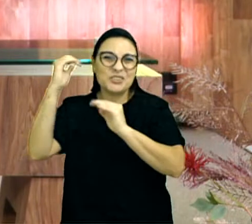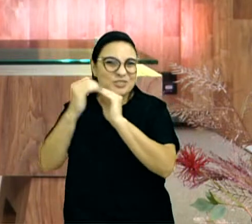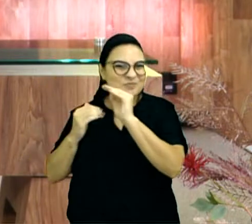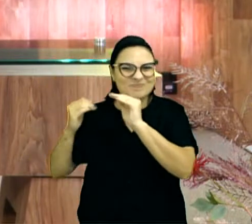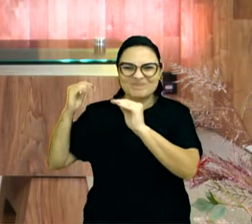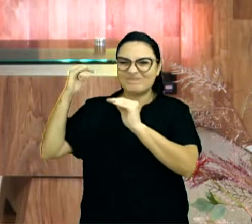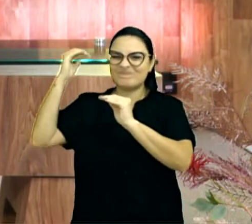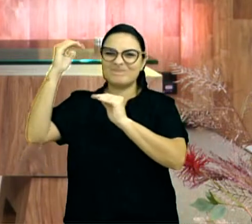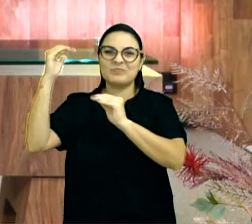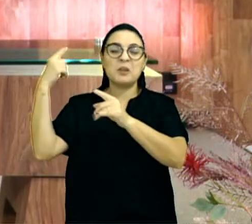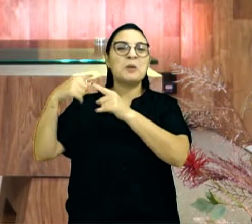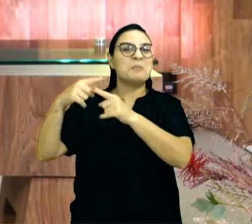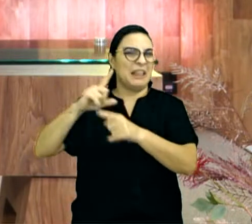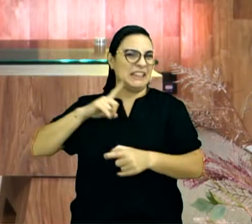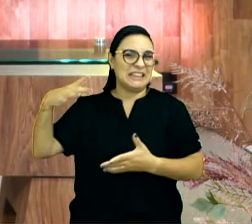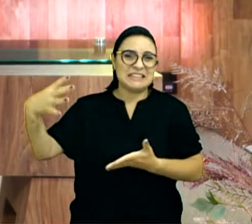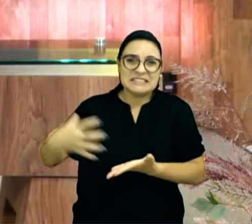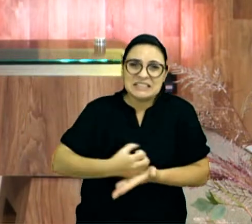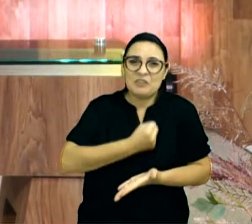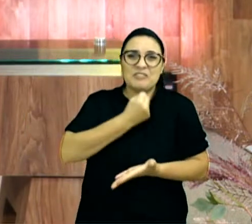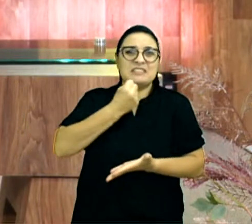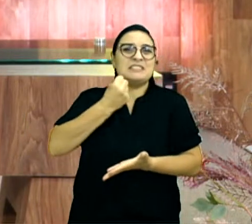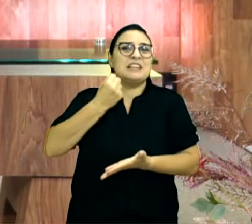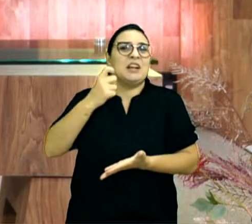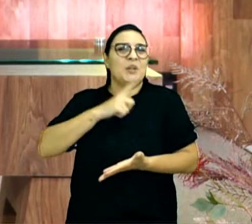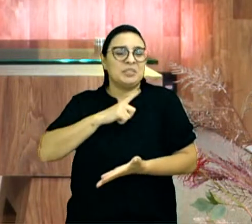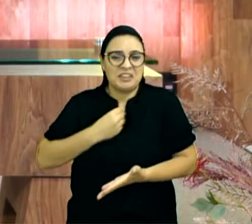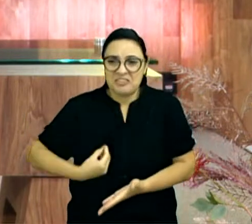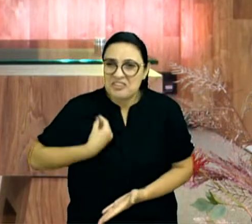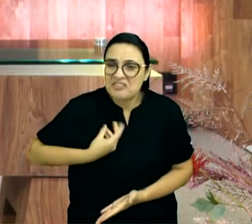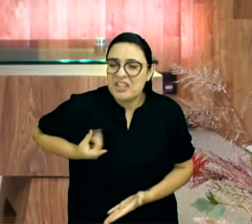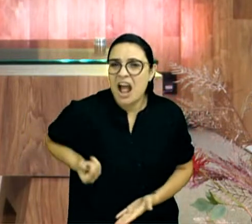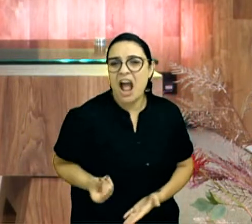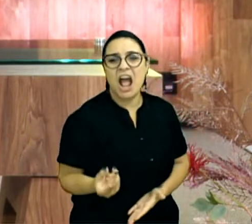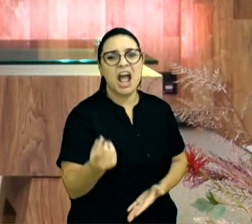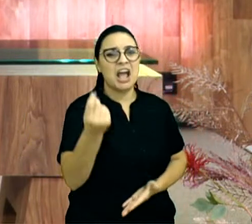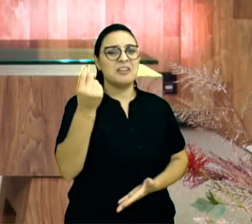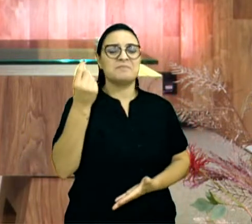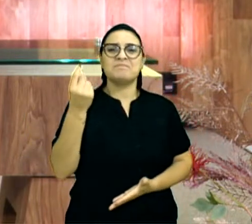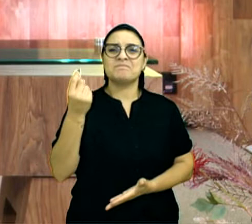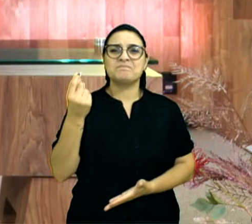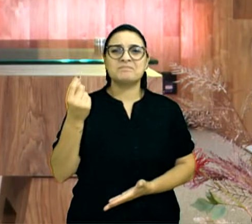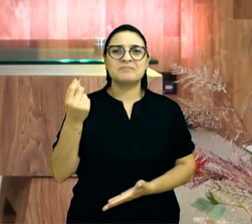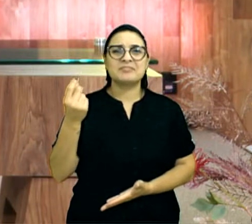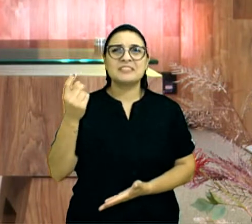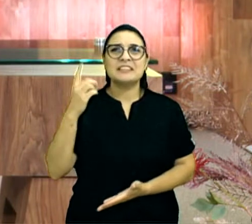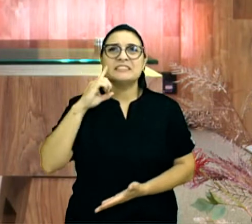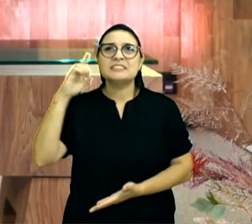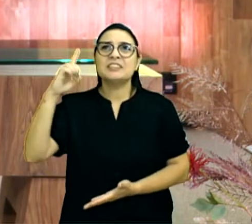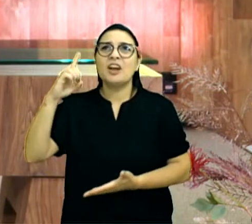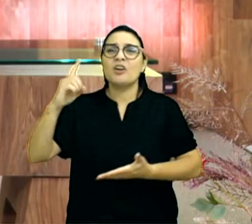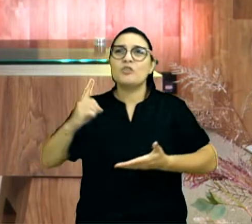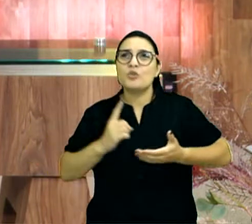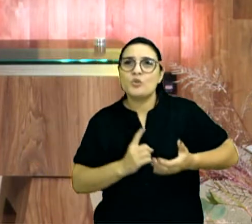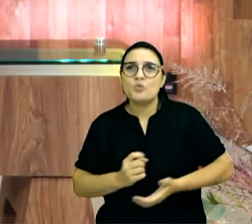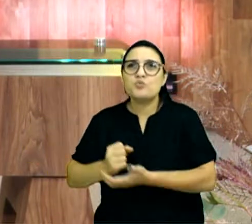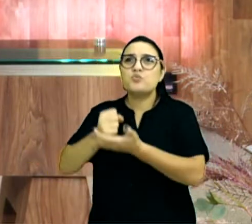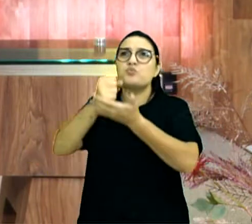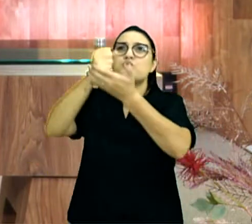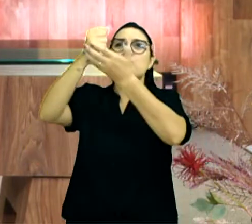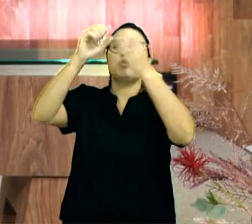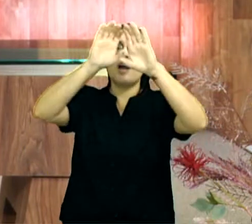o amor de Deus nos trouxe vida eterna, o amor de Deus nos leva para o céu, amor de Deus nos abraça, o amor de Deus ele toca